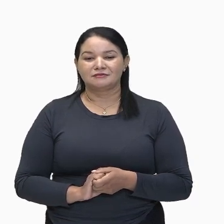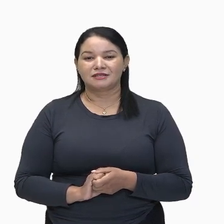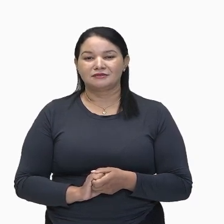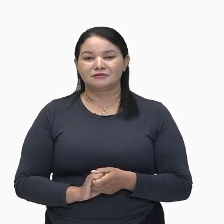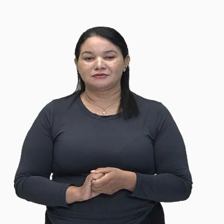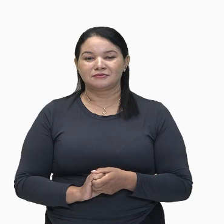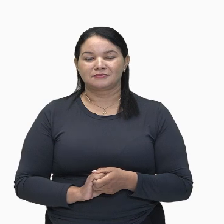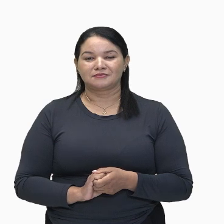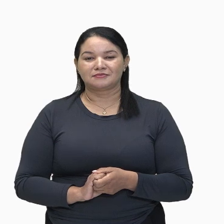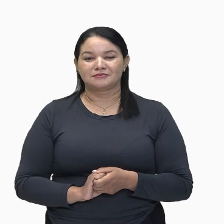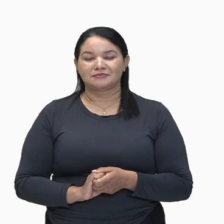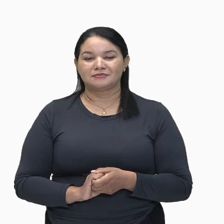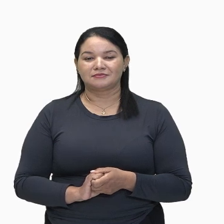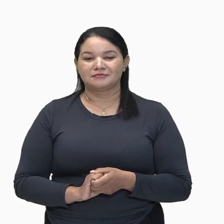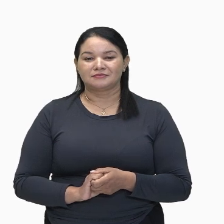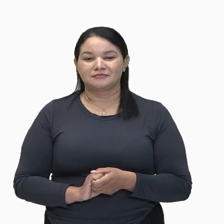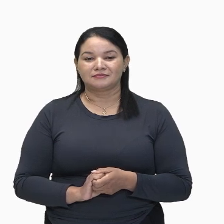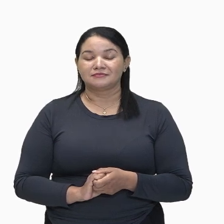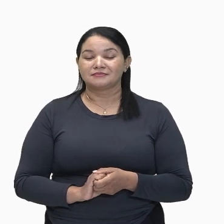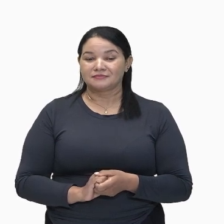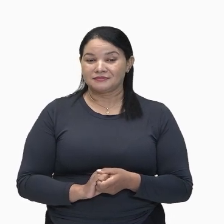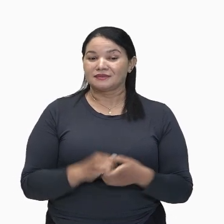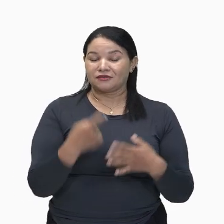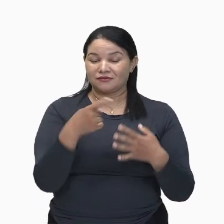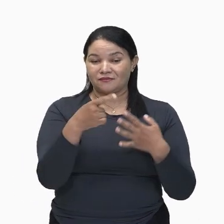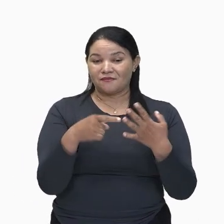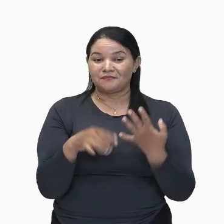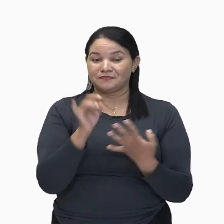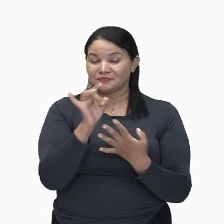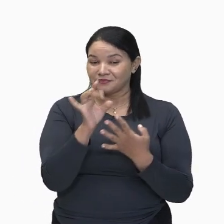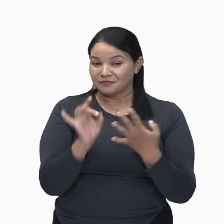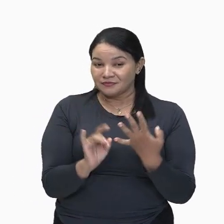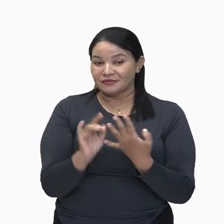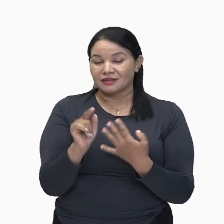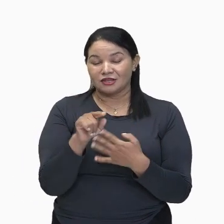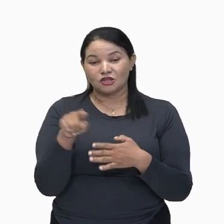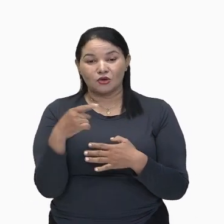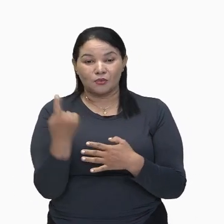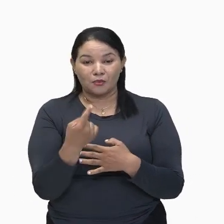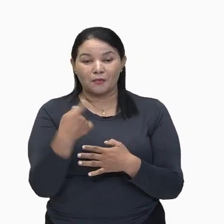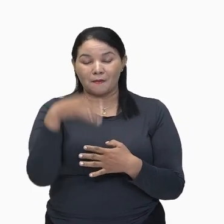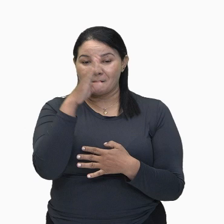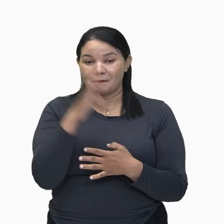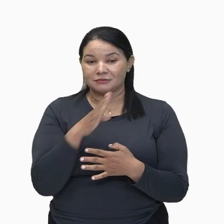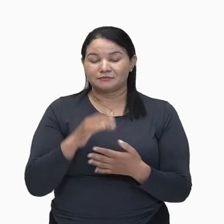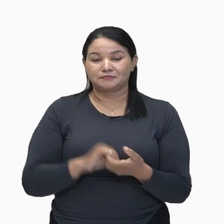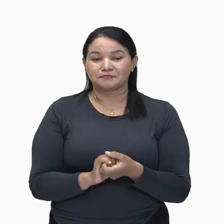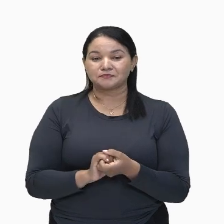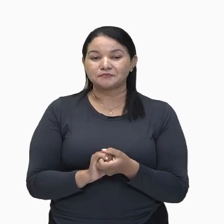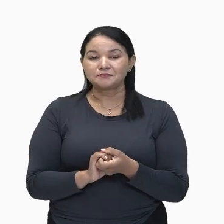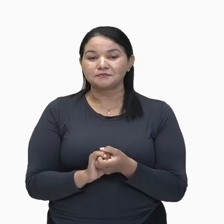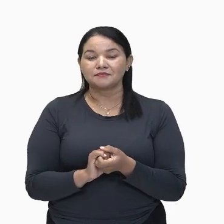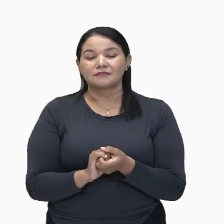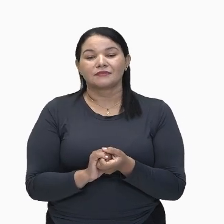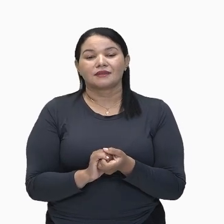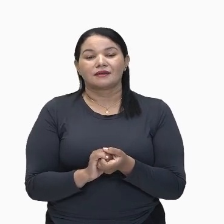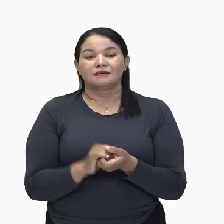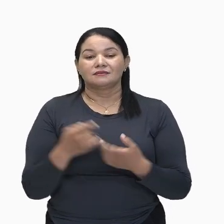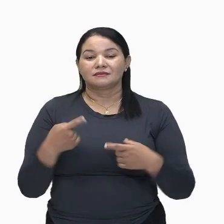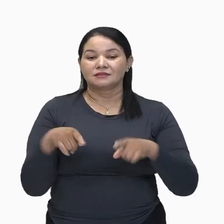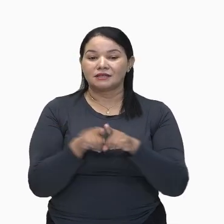Nibelungo, de Wagner, Inédito no Brasil. E também foram